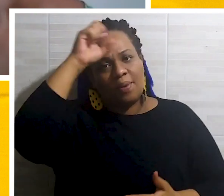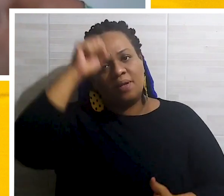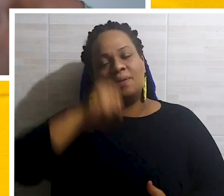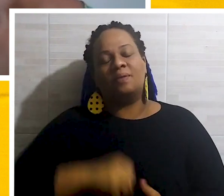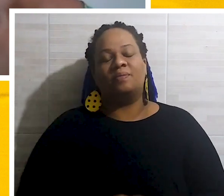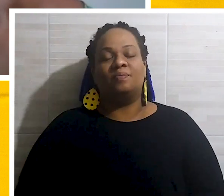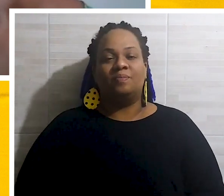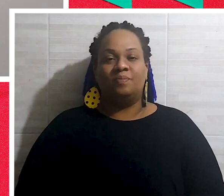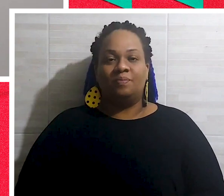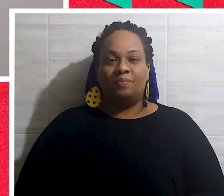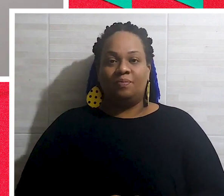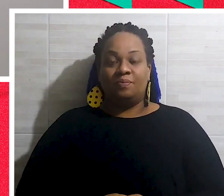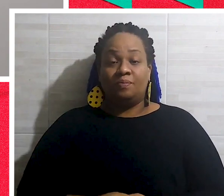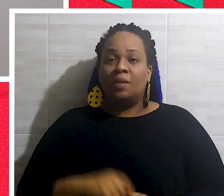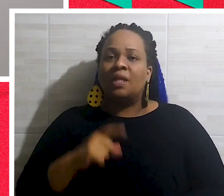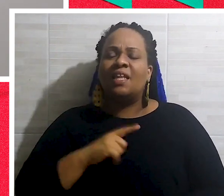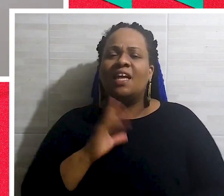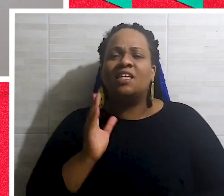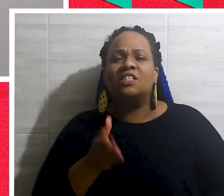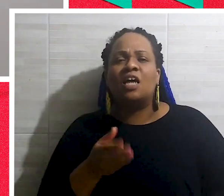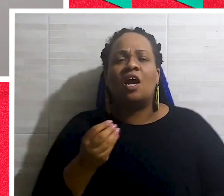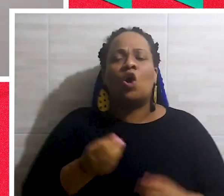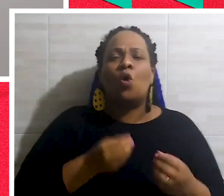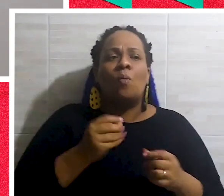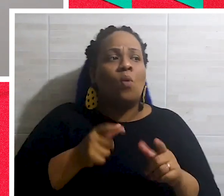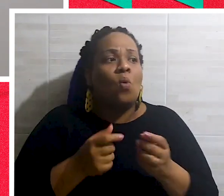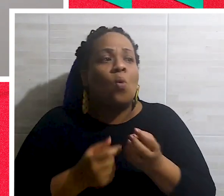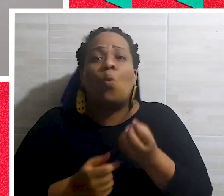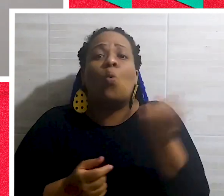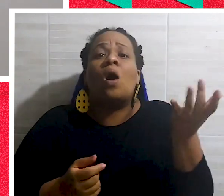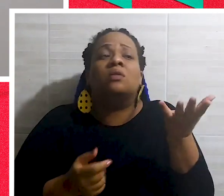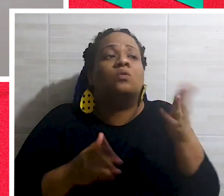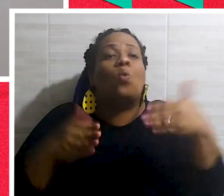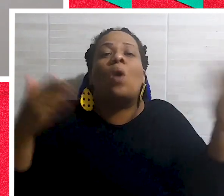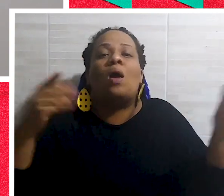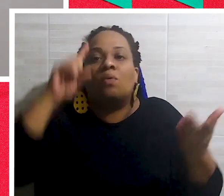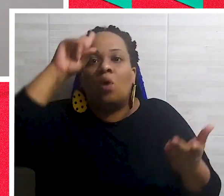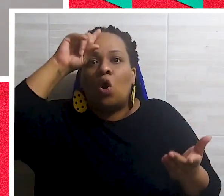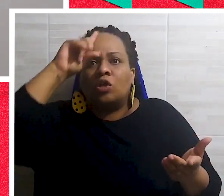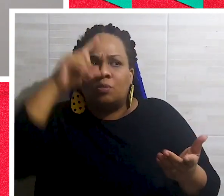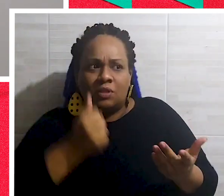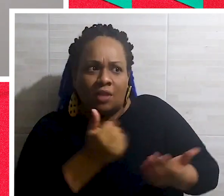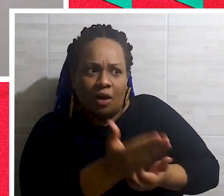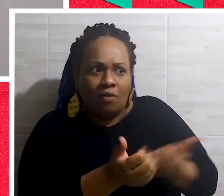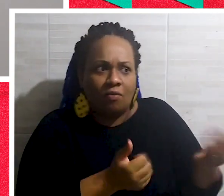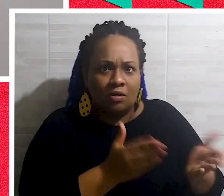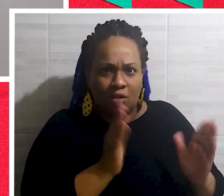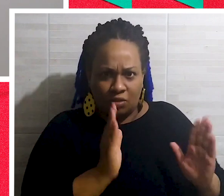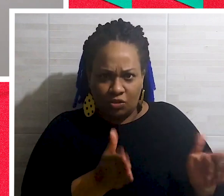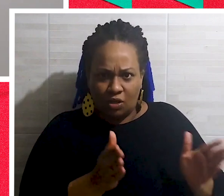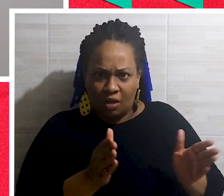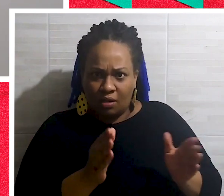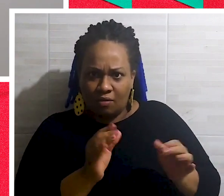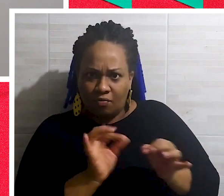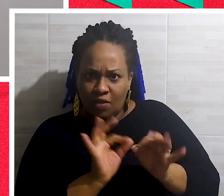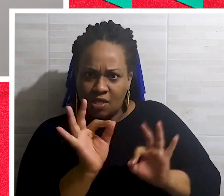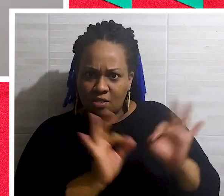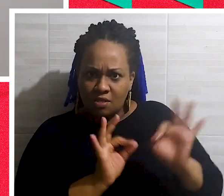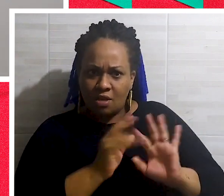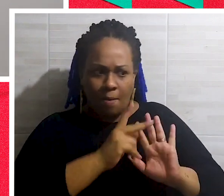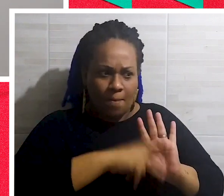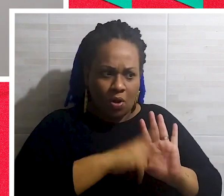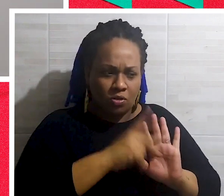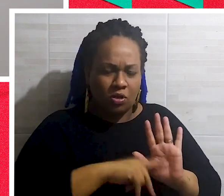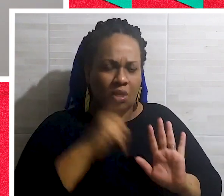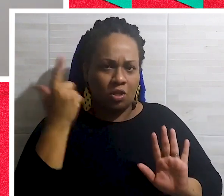e aprendendo ao longo do tempo. E tem já um esquema, professor, assim, de quais hospitais irão receber? Vocês fizeram num